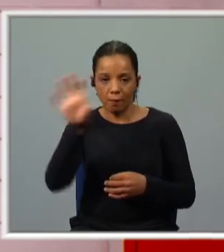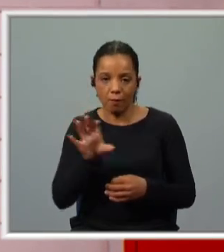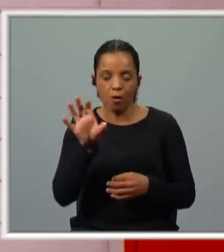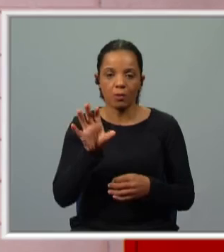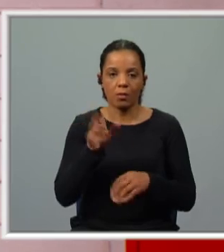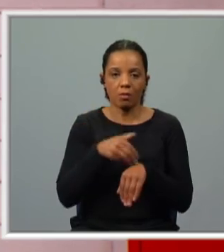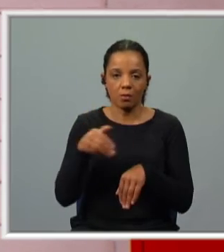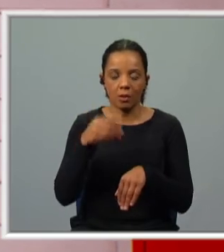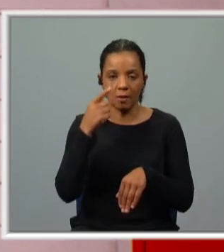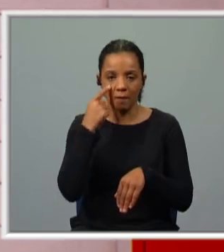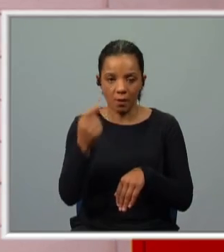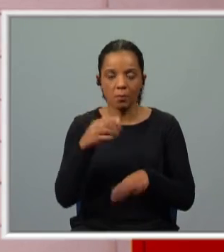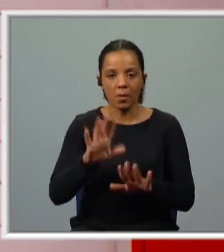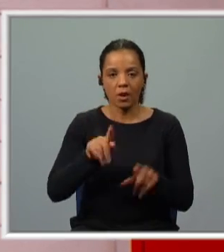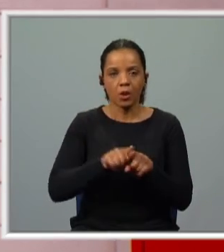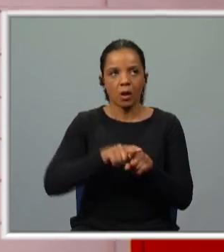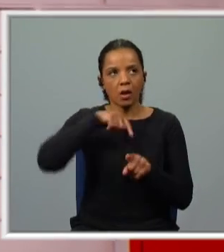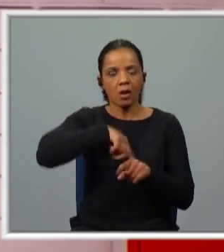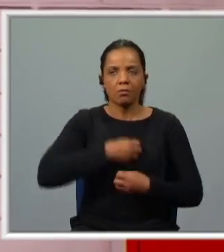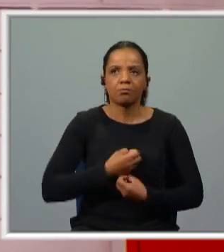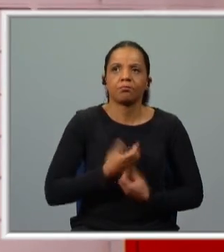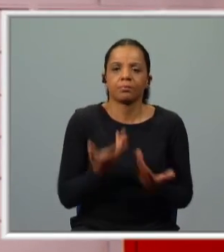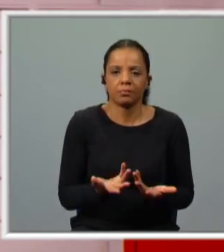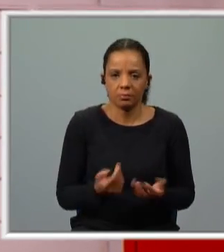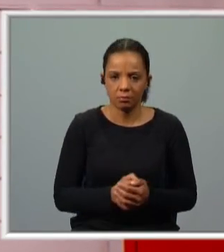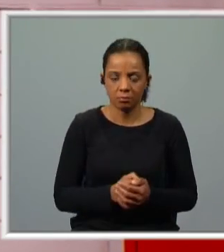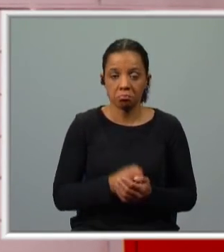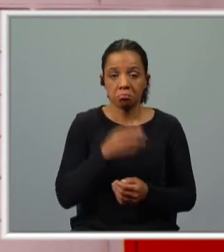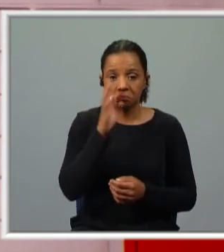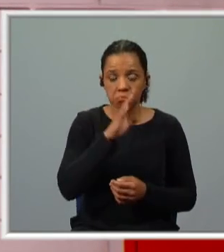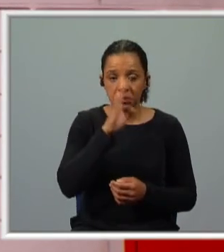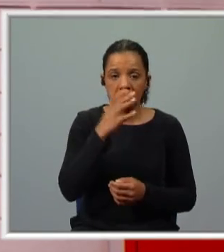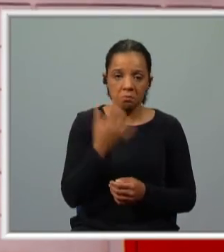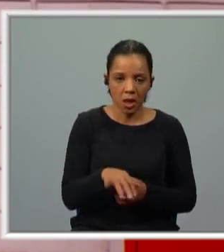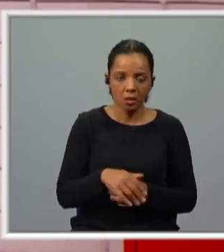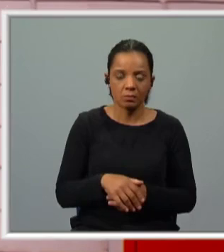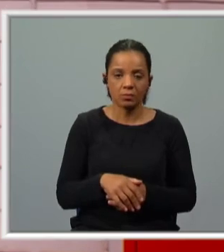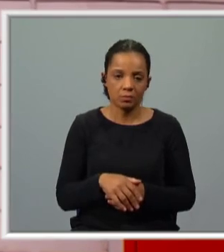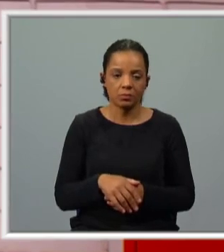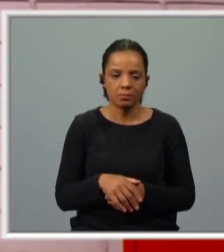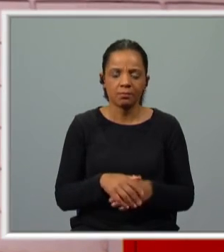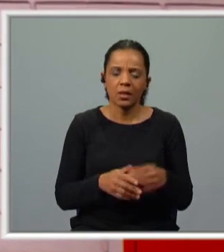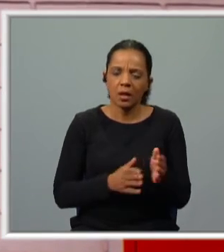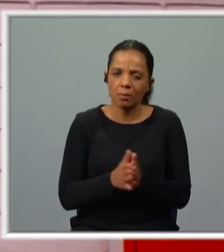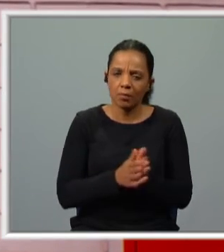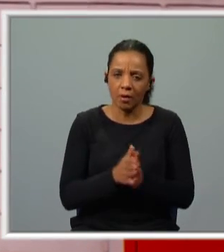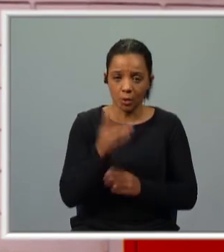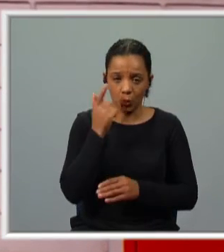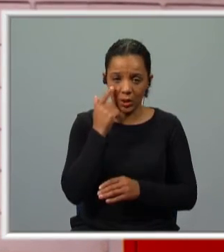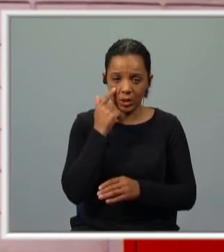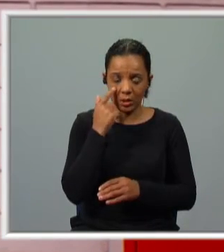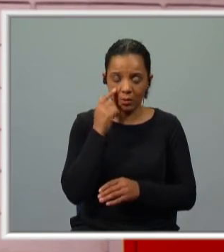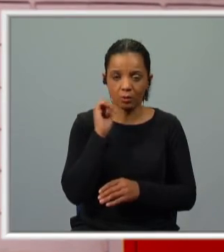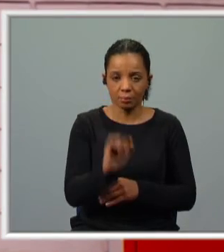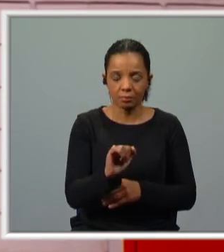seguir a tua intuição. E se tendencialmente errares, aproveitares o conhecimento que tens dos